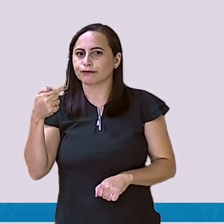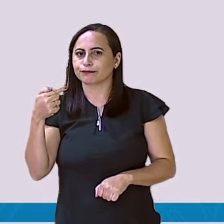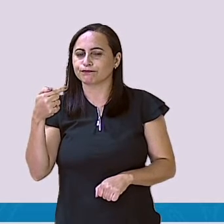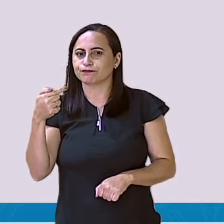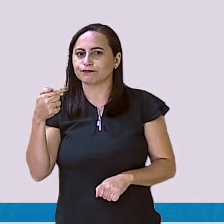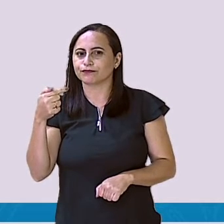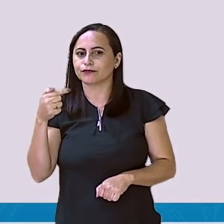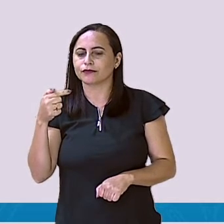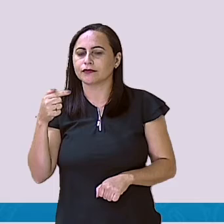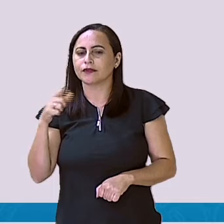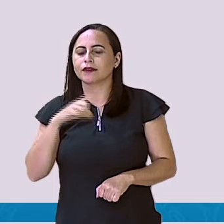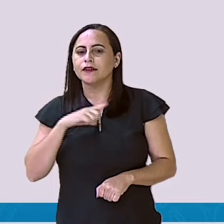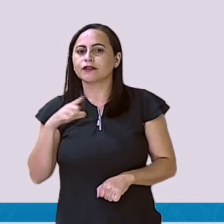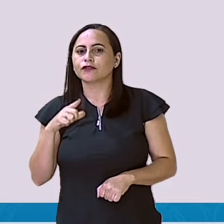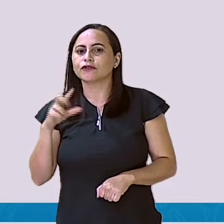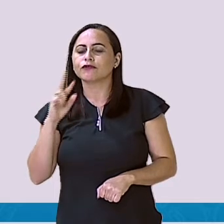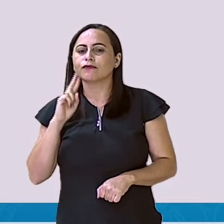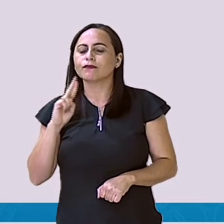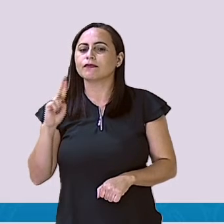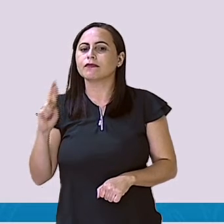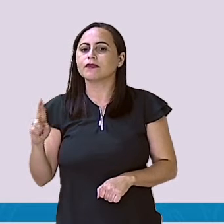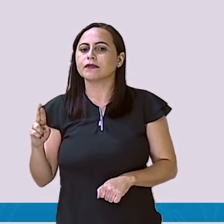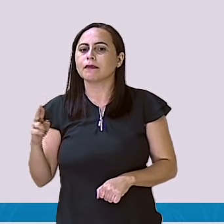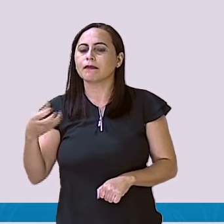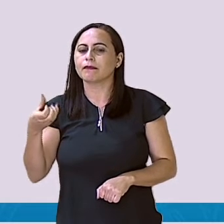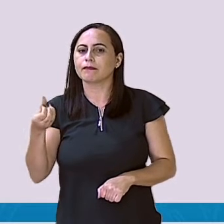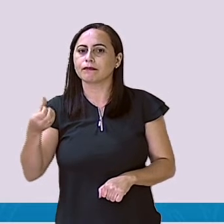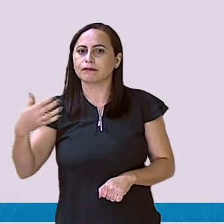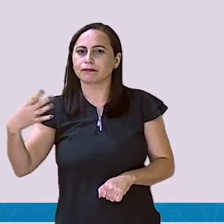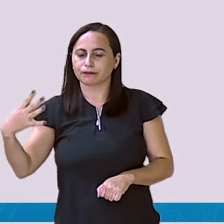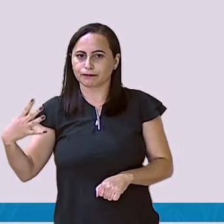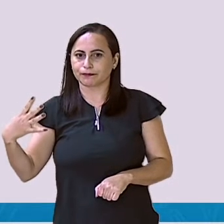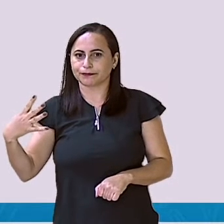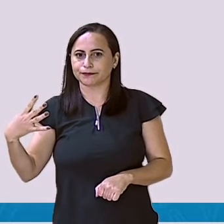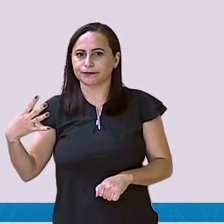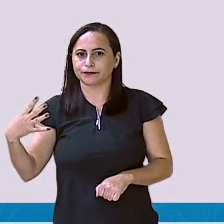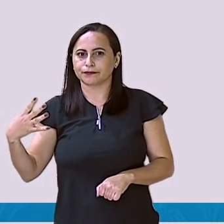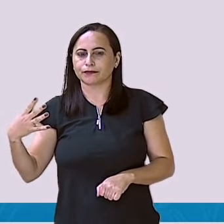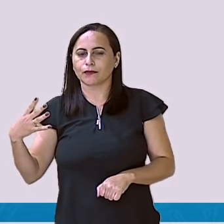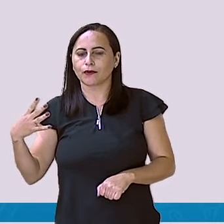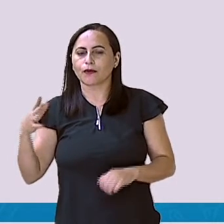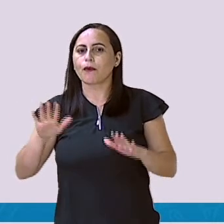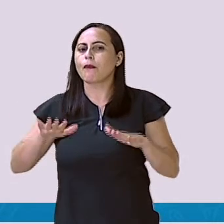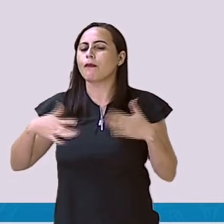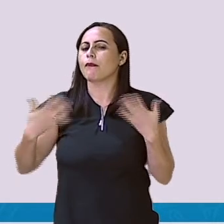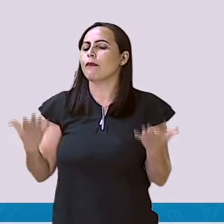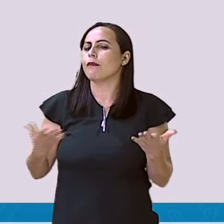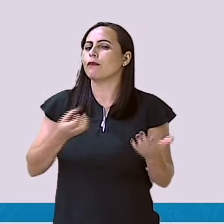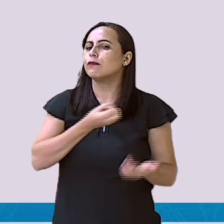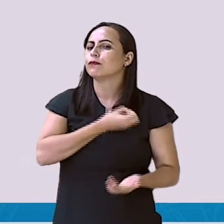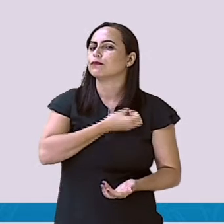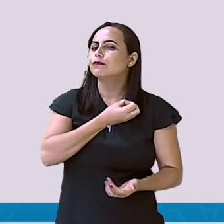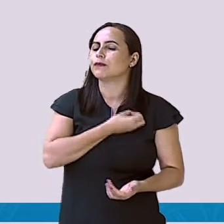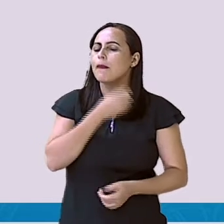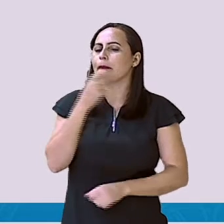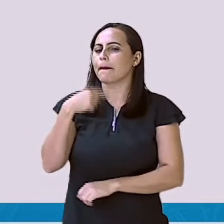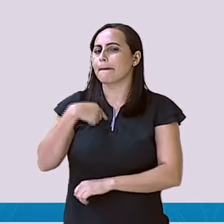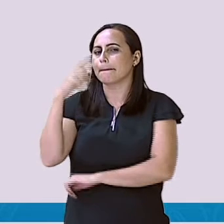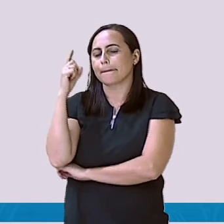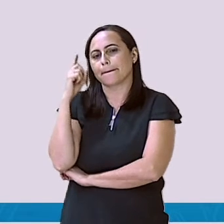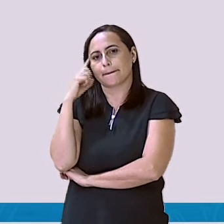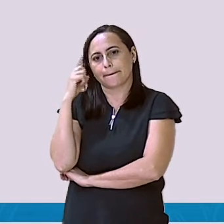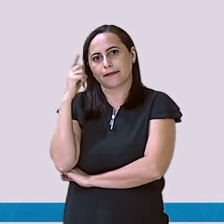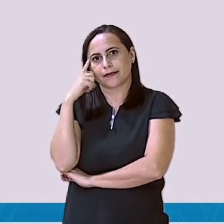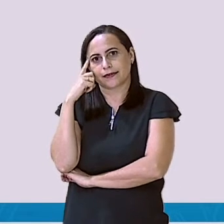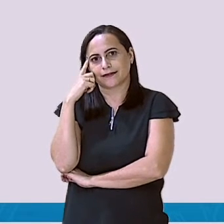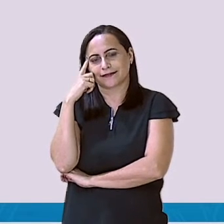E obtive o resultado 64. Em que número que eu pensei? Como que a